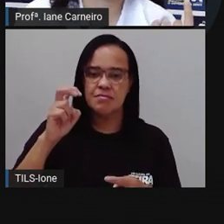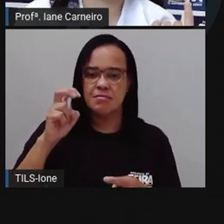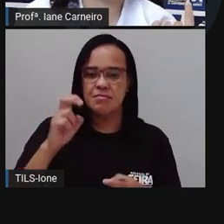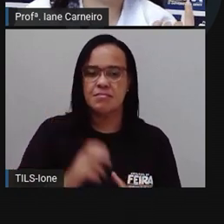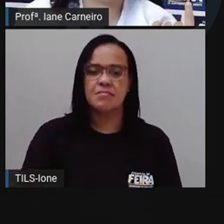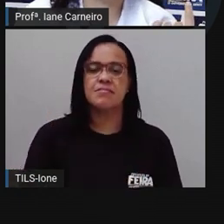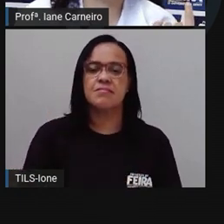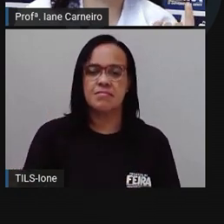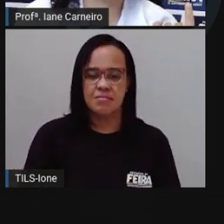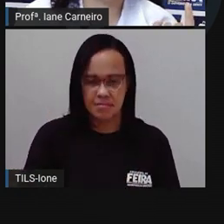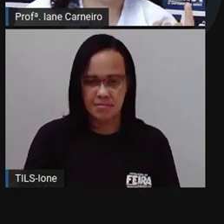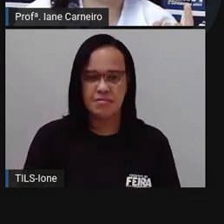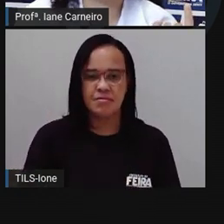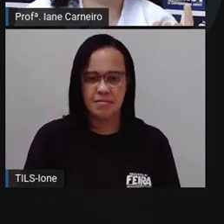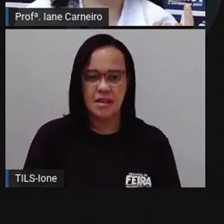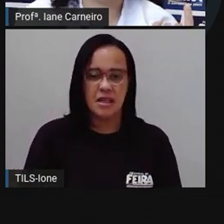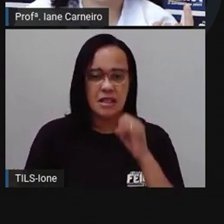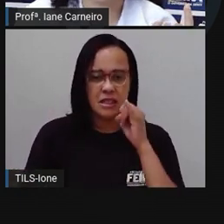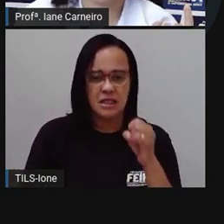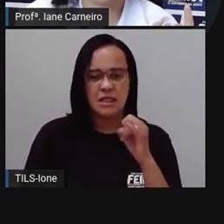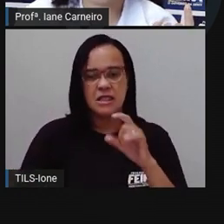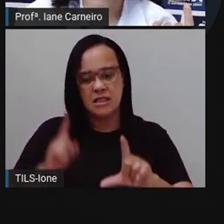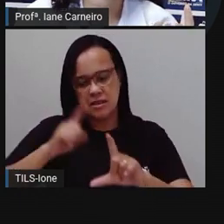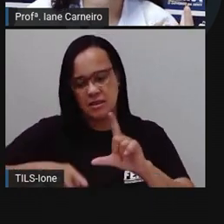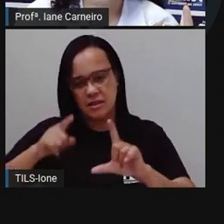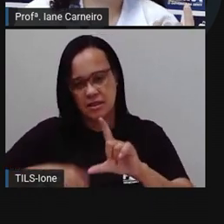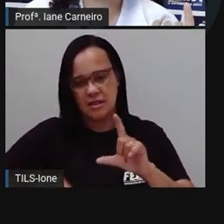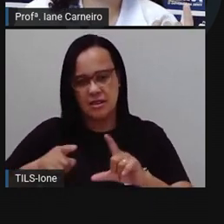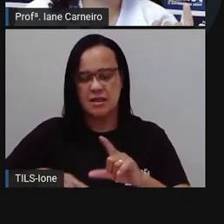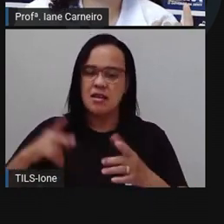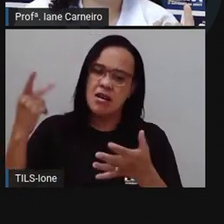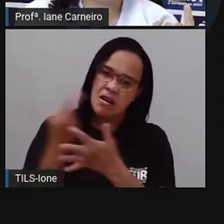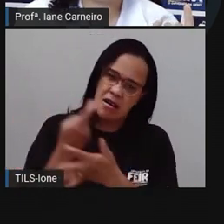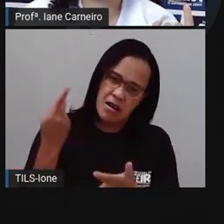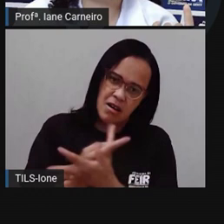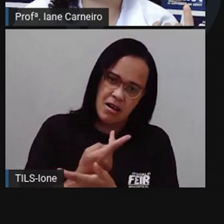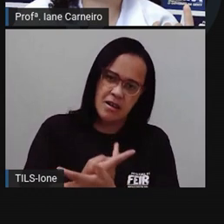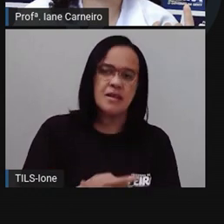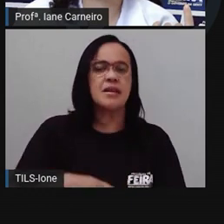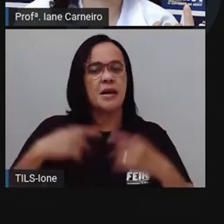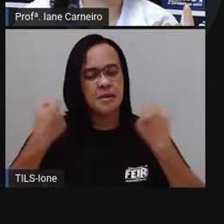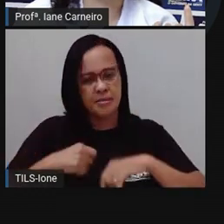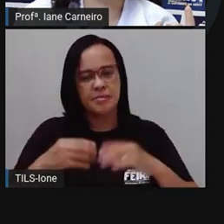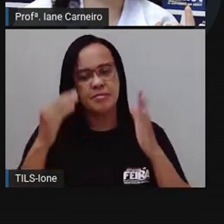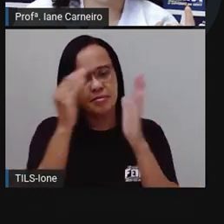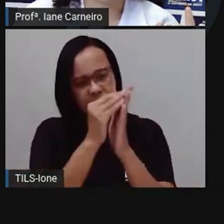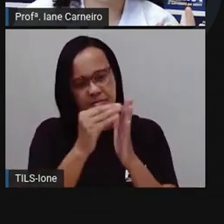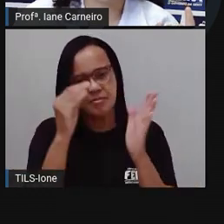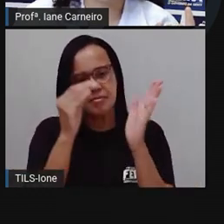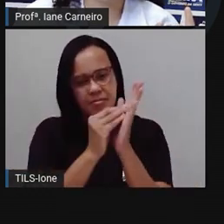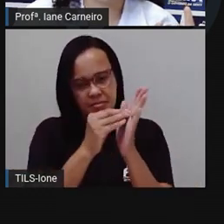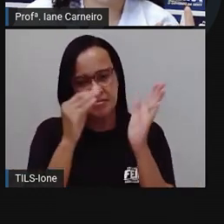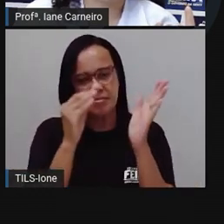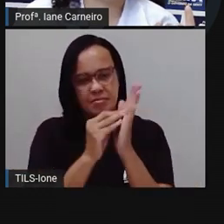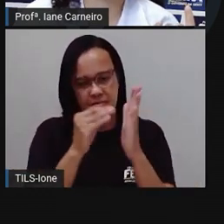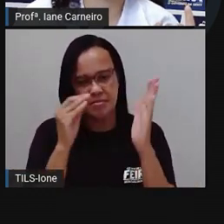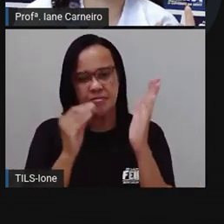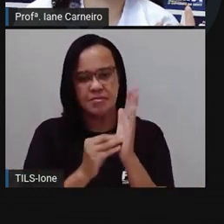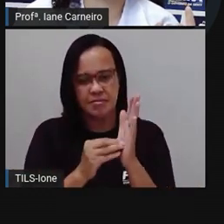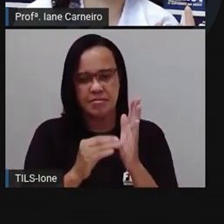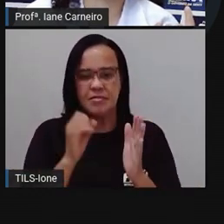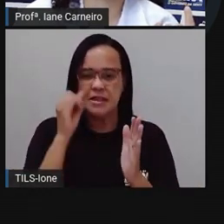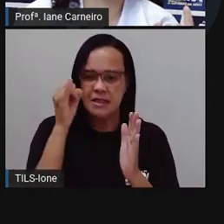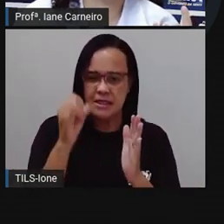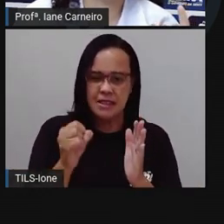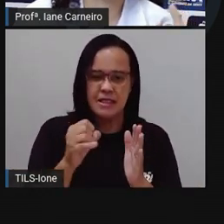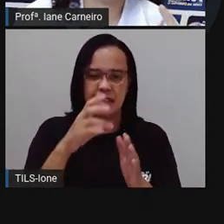a Pró vai completando o seu corpinho aqui na forca. Tá certo? E a cada vez que você for acertando, a Pró